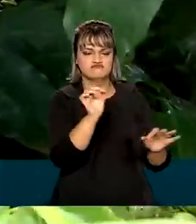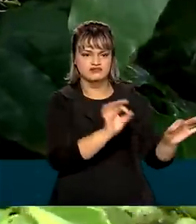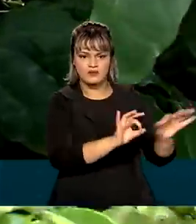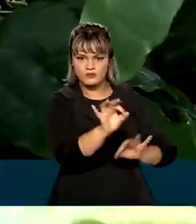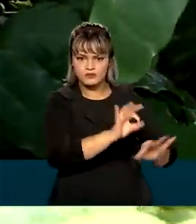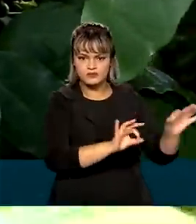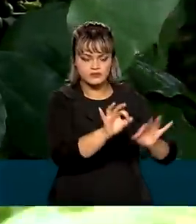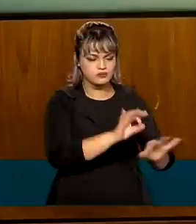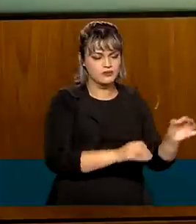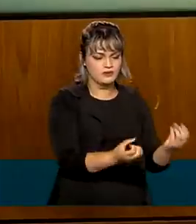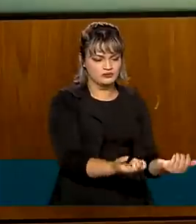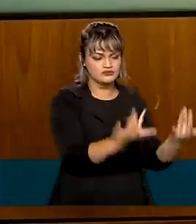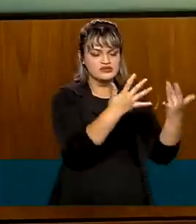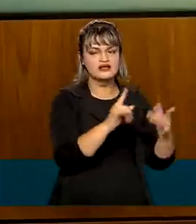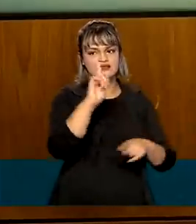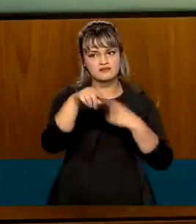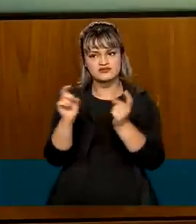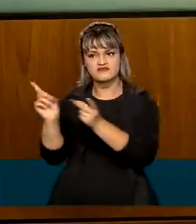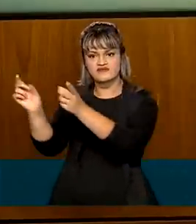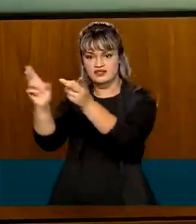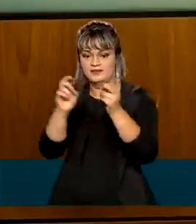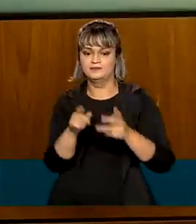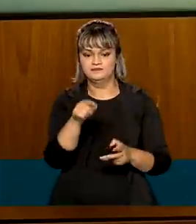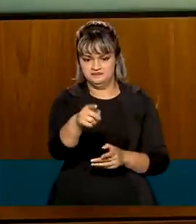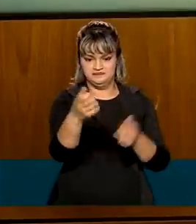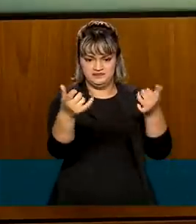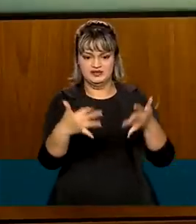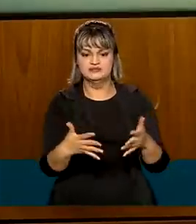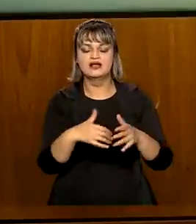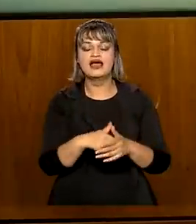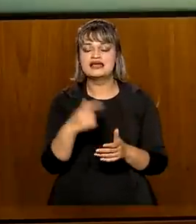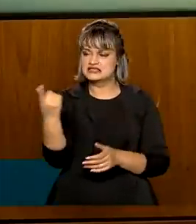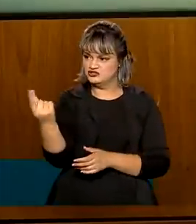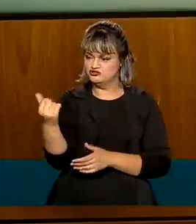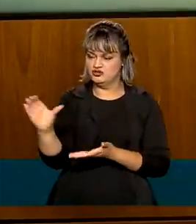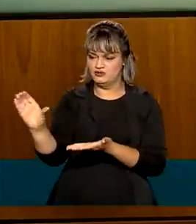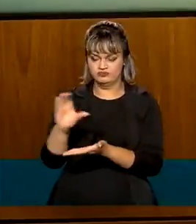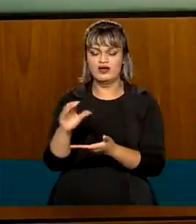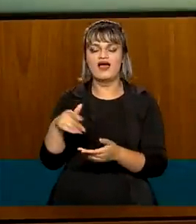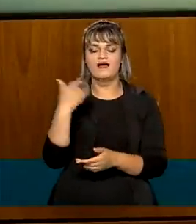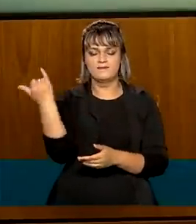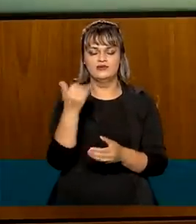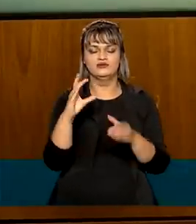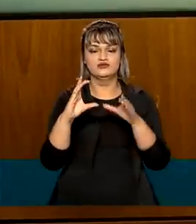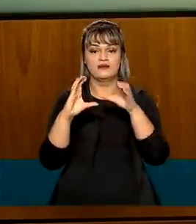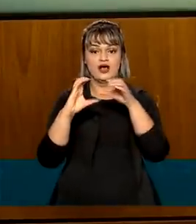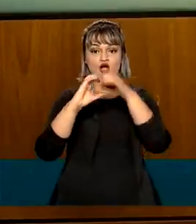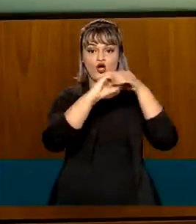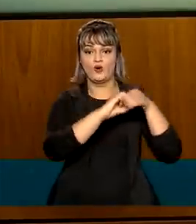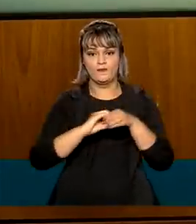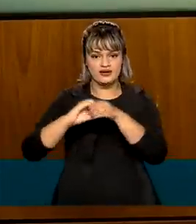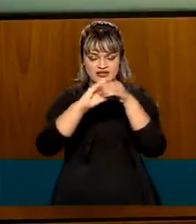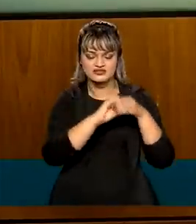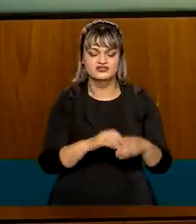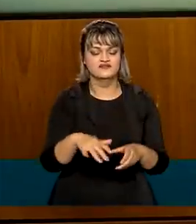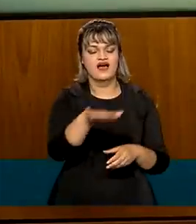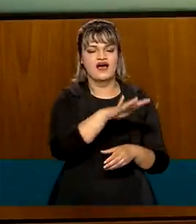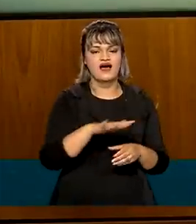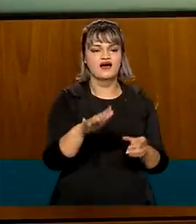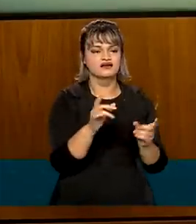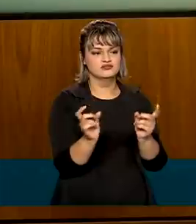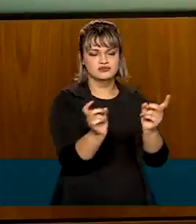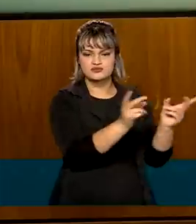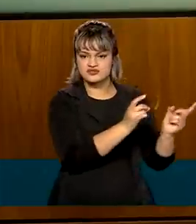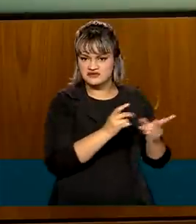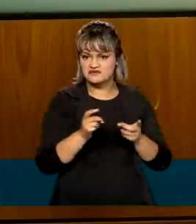à comercialização. Esses recursos são muito importantes para cooperativas, para comerciantes,